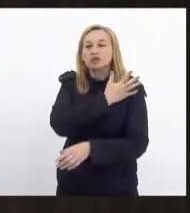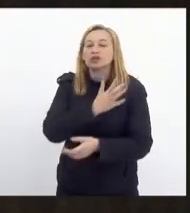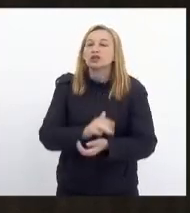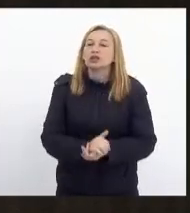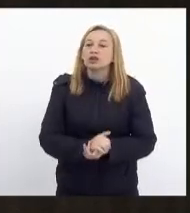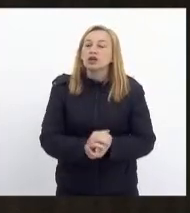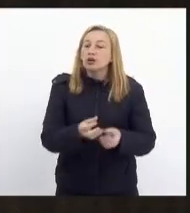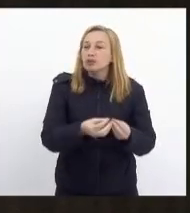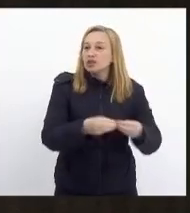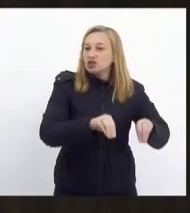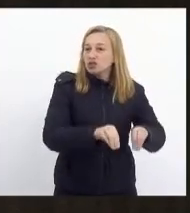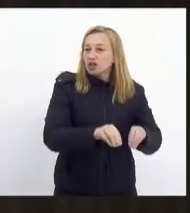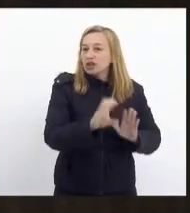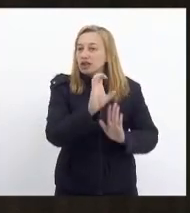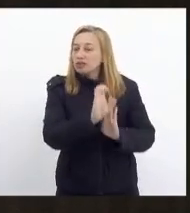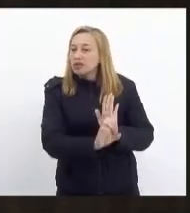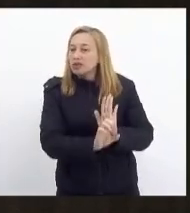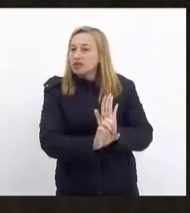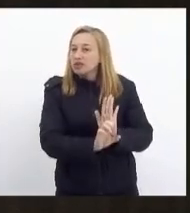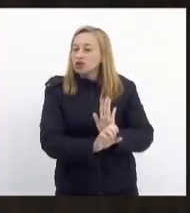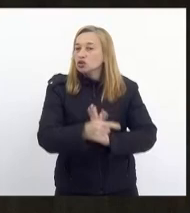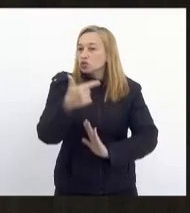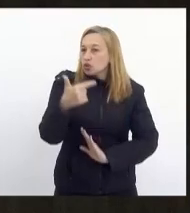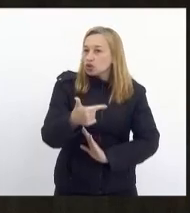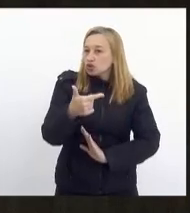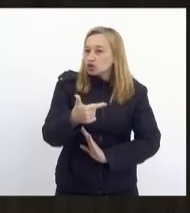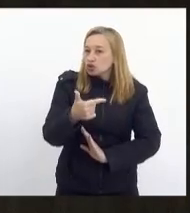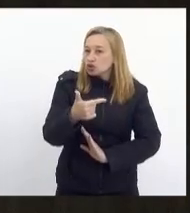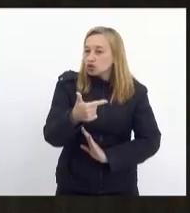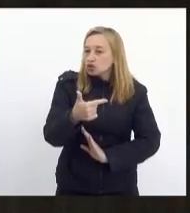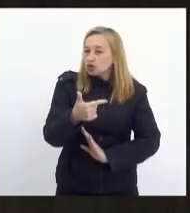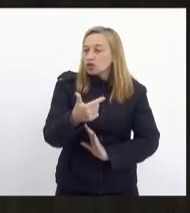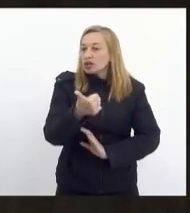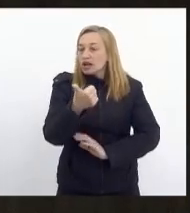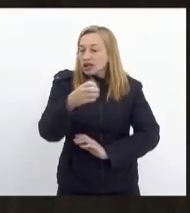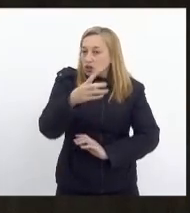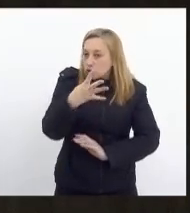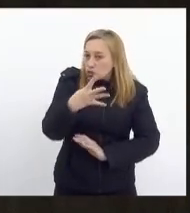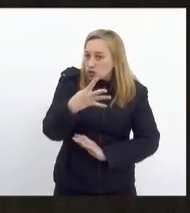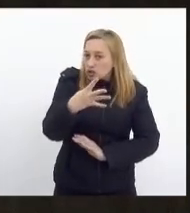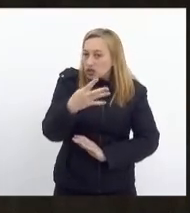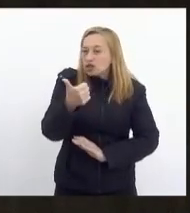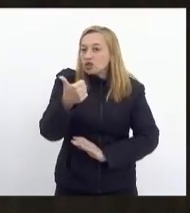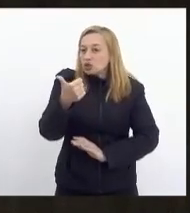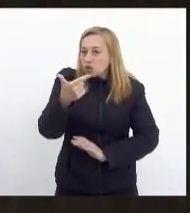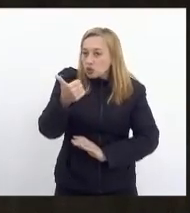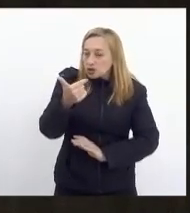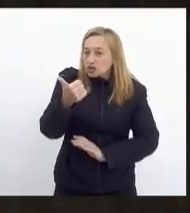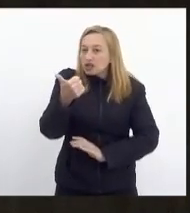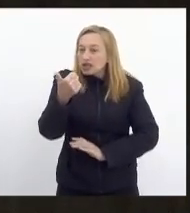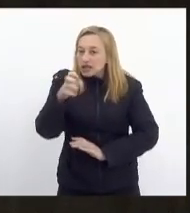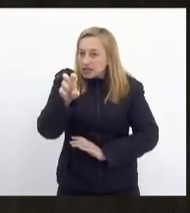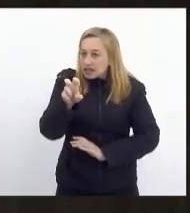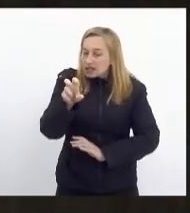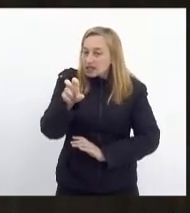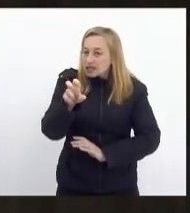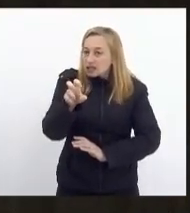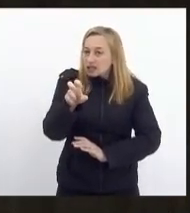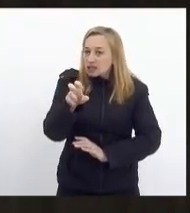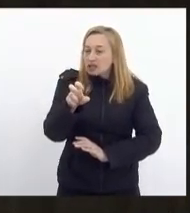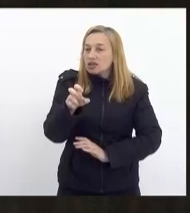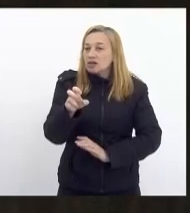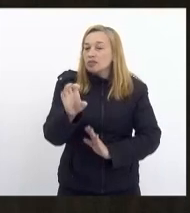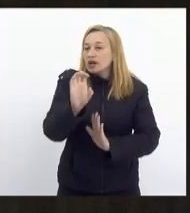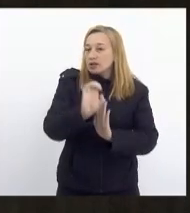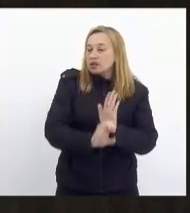Prejudicadas emendas 2, 14, 12 e 15, pela